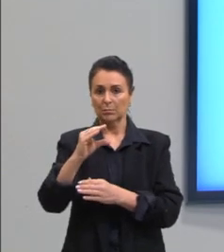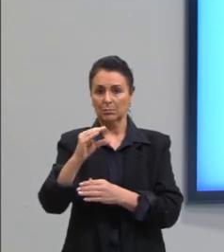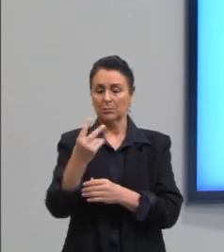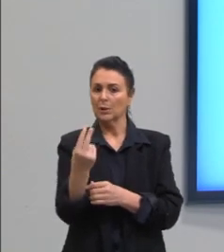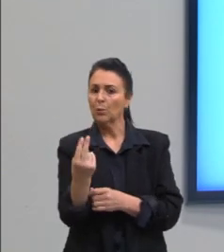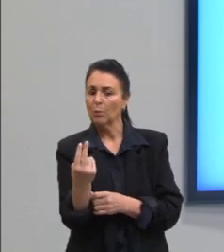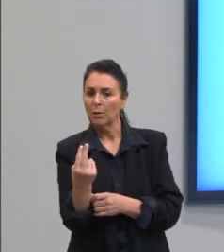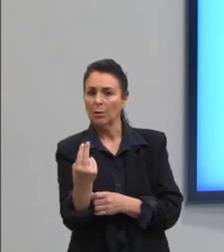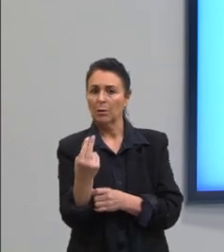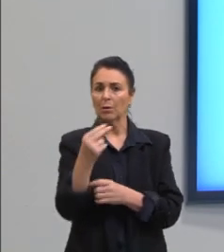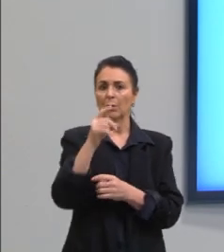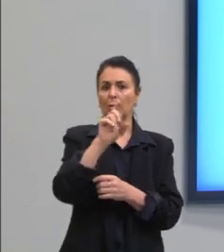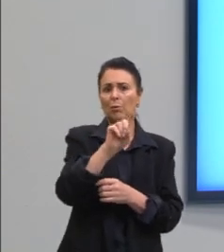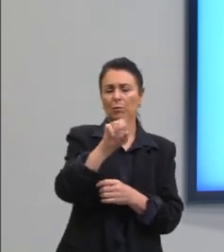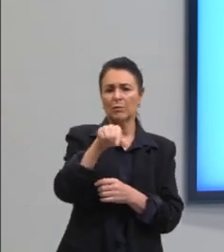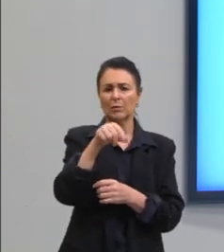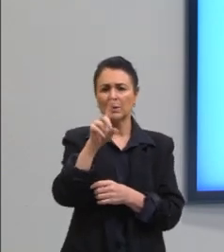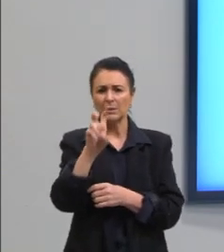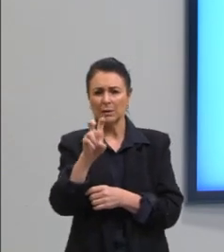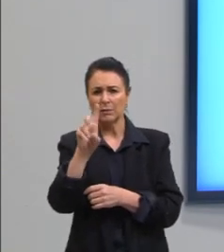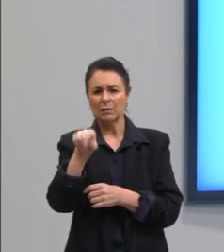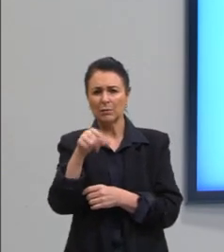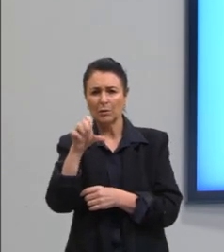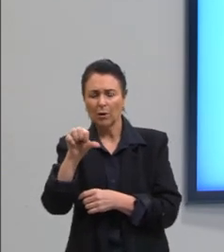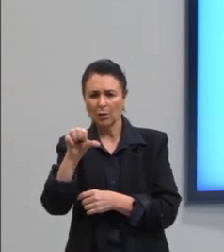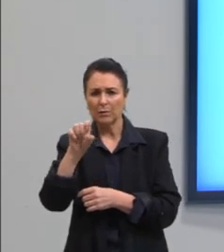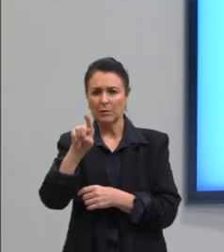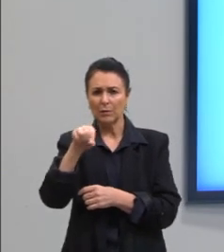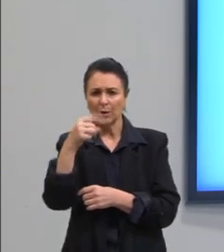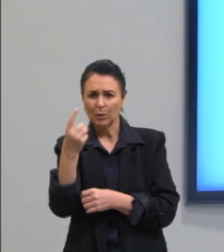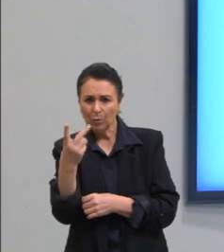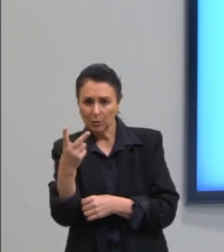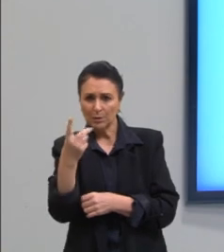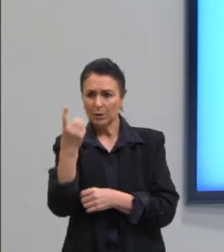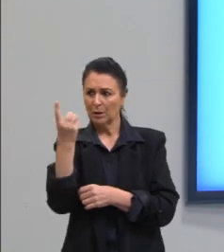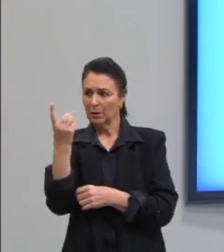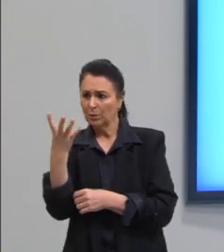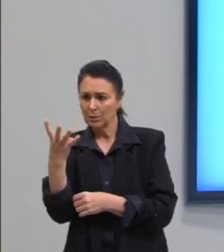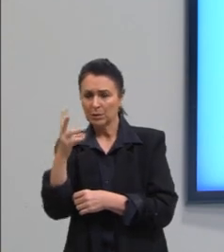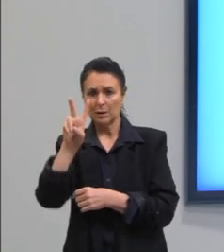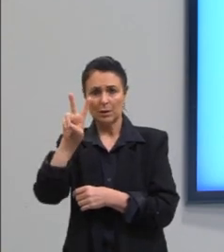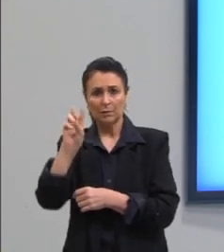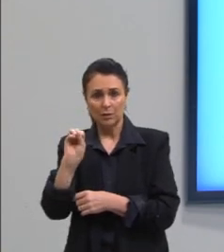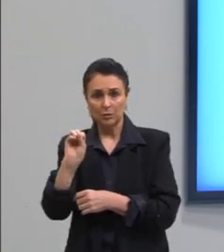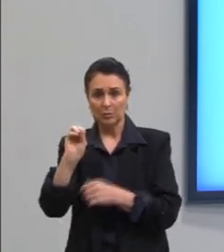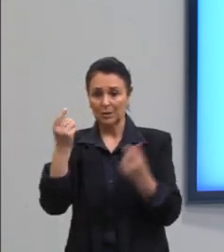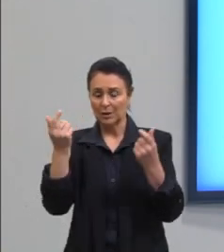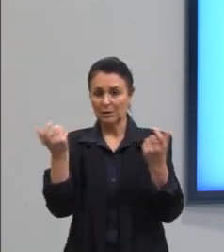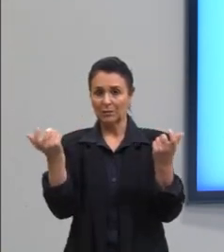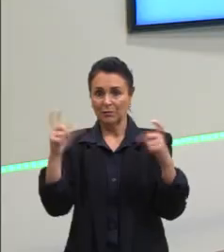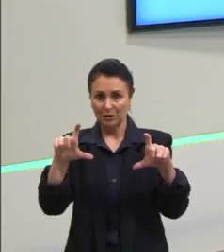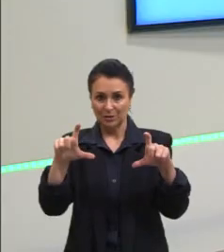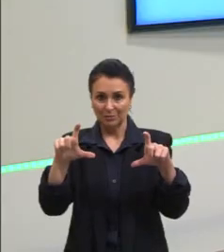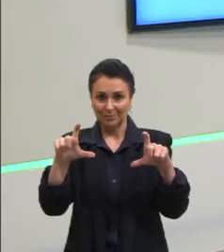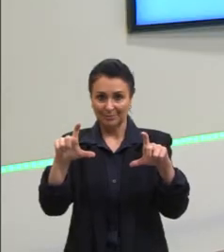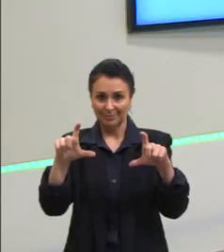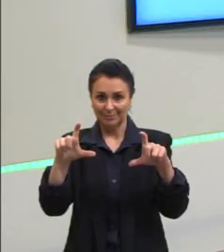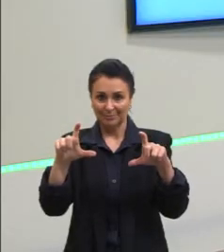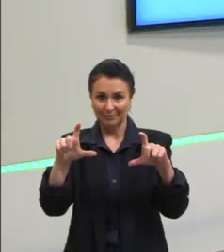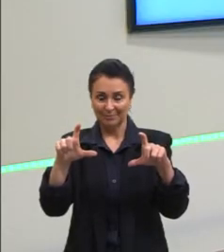,5, 9, 12, 14 e 20, fecha chaves. Importante utilizar,